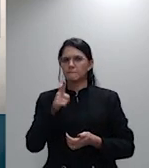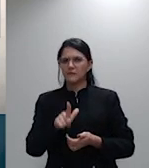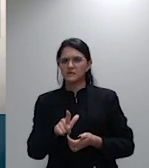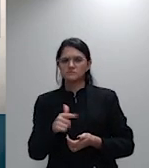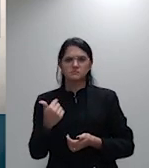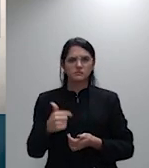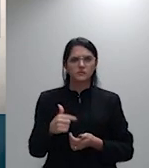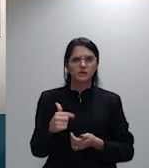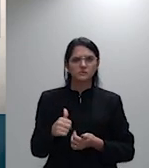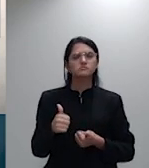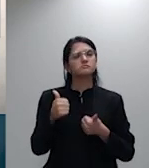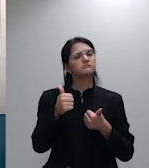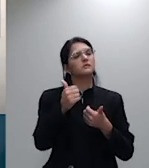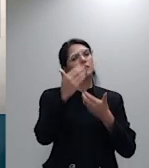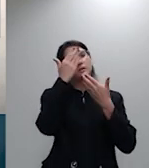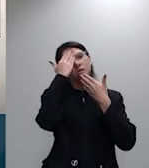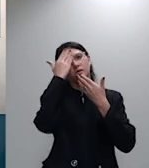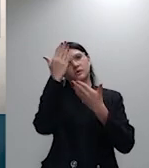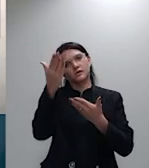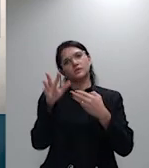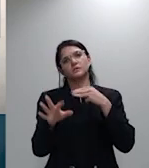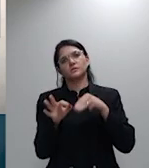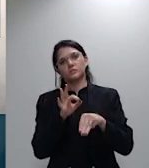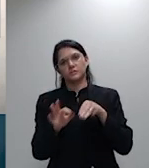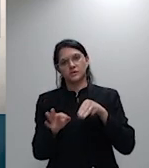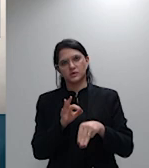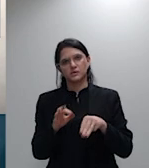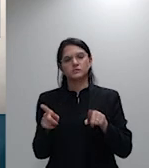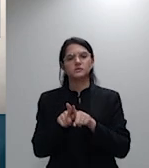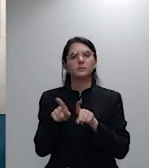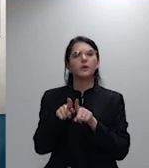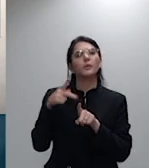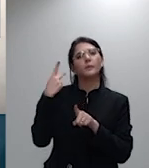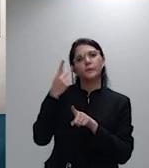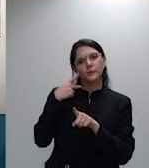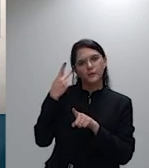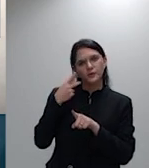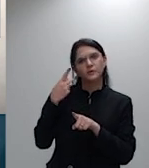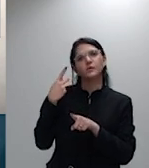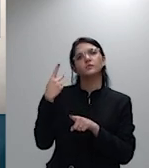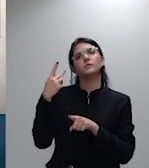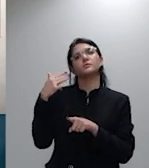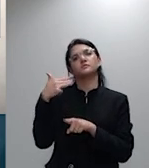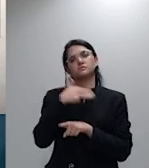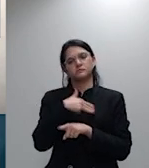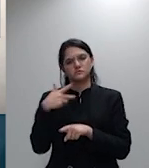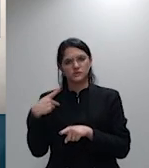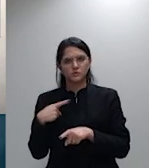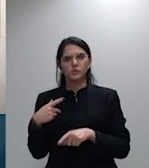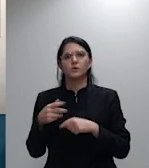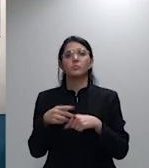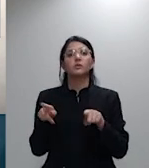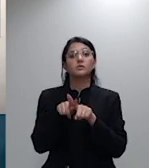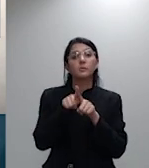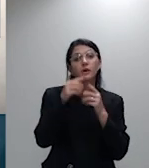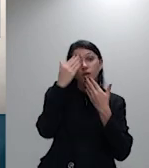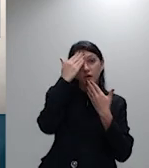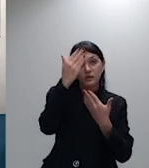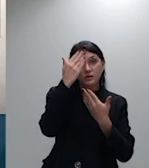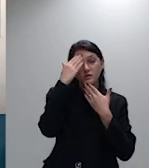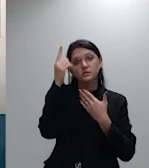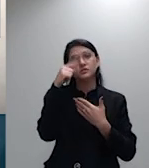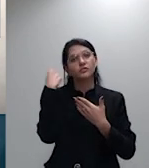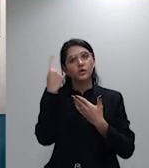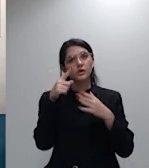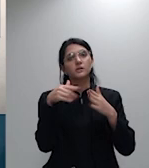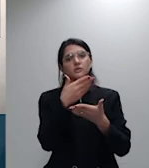senhor subprocurador geral da república agradeço senhores advogados senhores servidores e a todos que contribuíram para